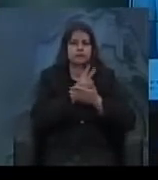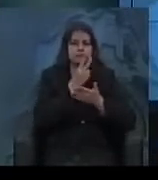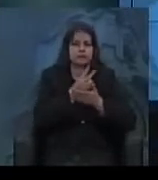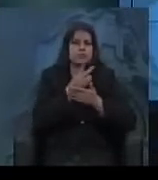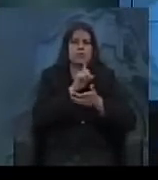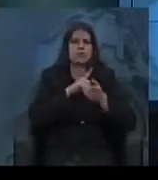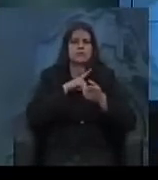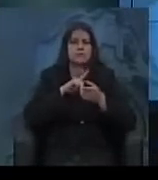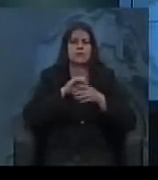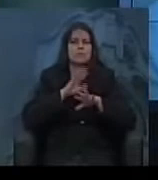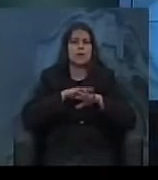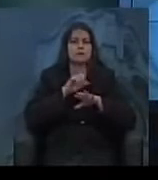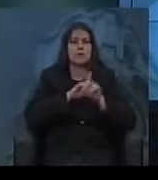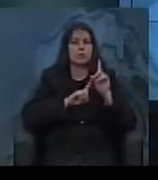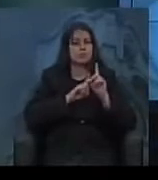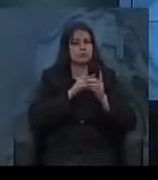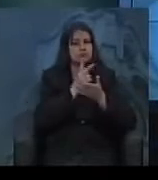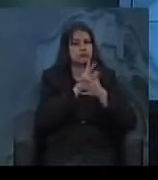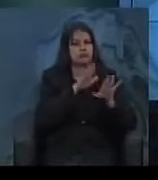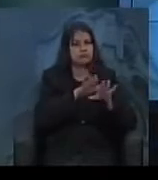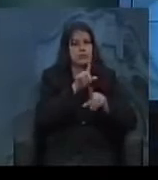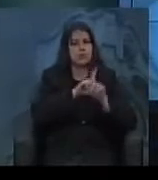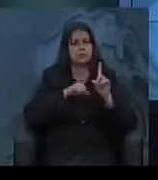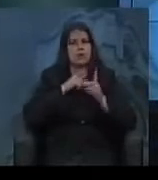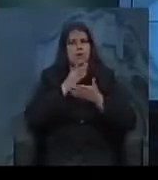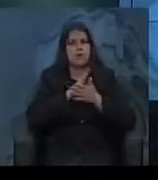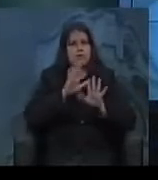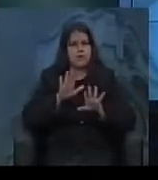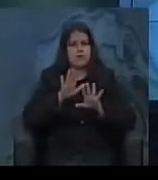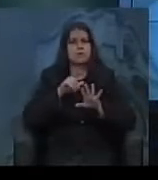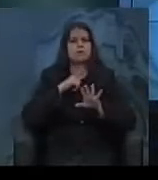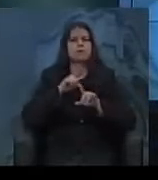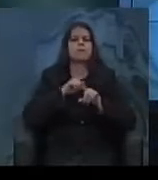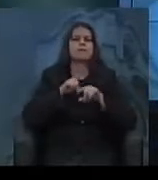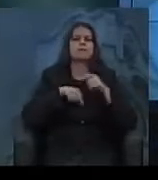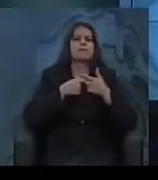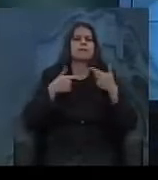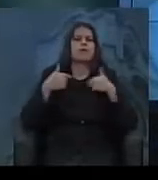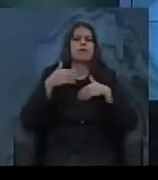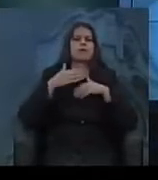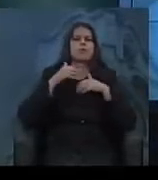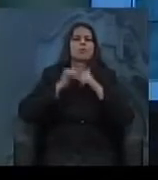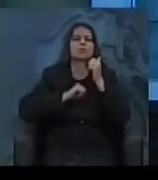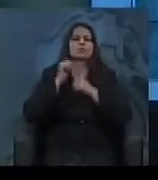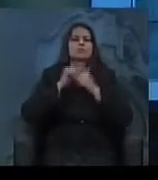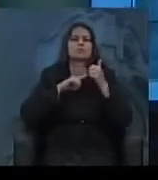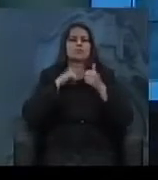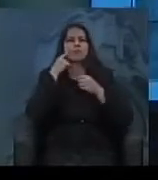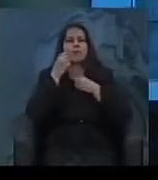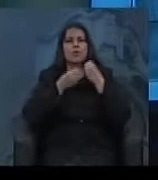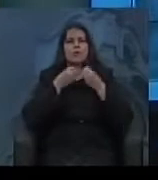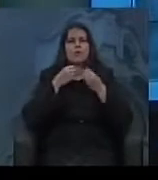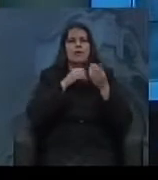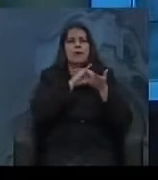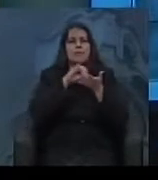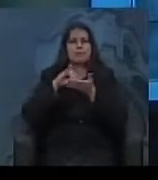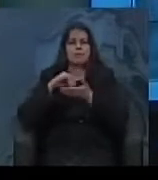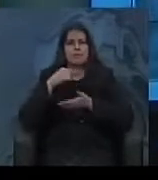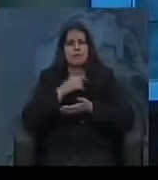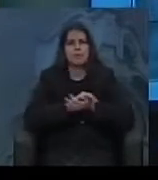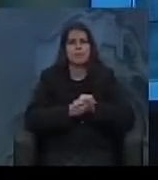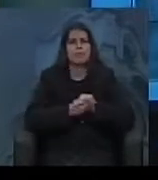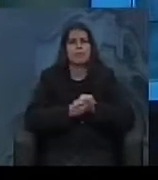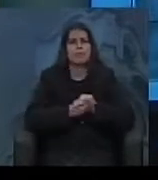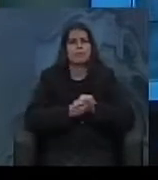consumo, que é dividido entre os bens duráveis e não duráveis, e os bens de produção, que é dividido entre os bens intermediários e de capital. Nesse